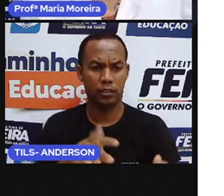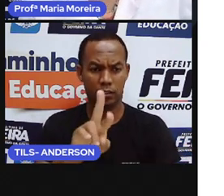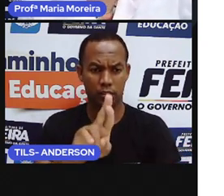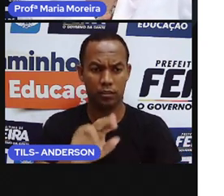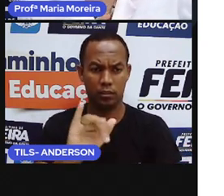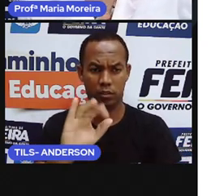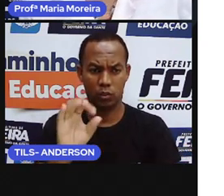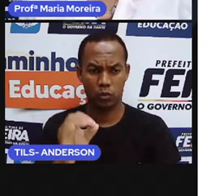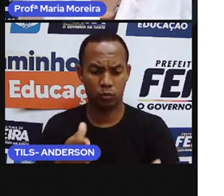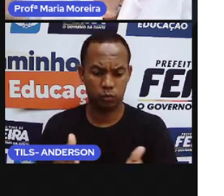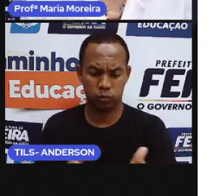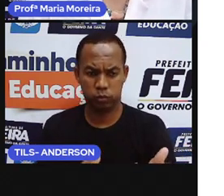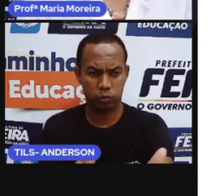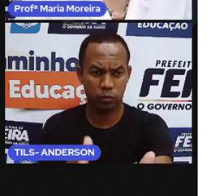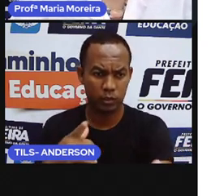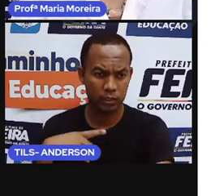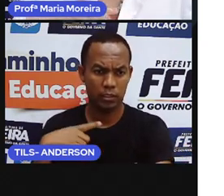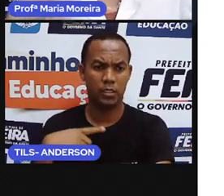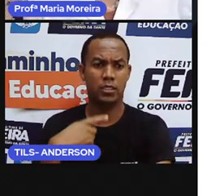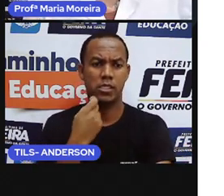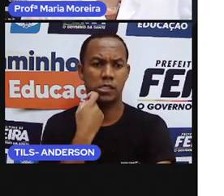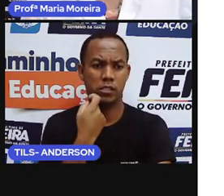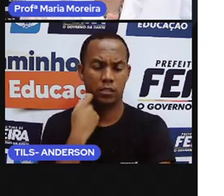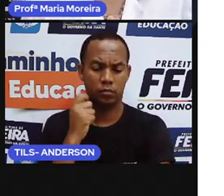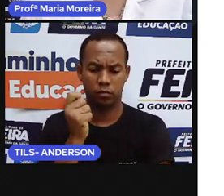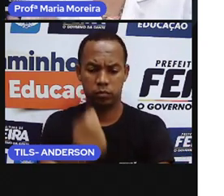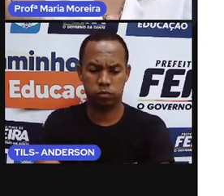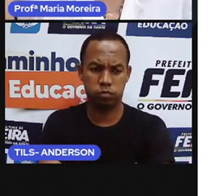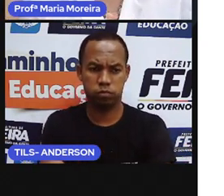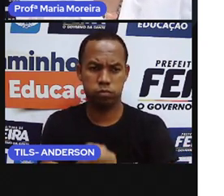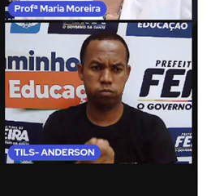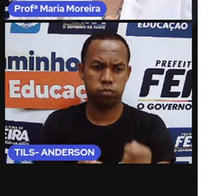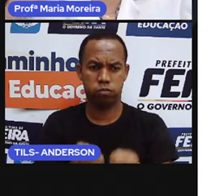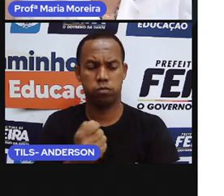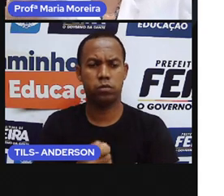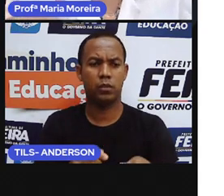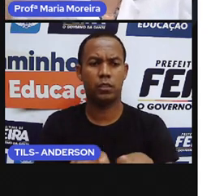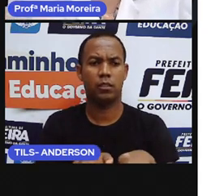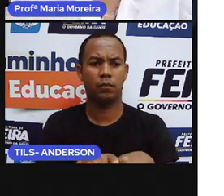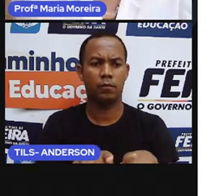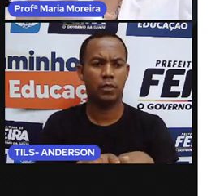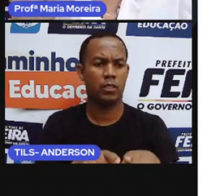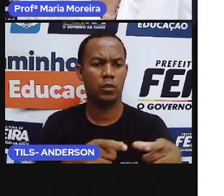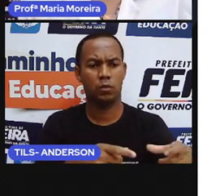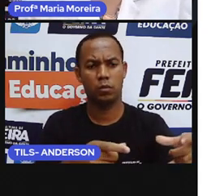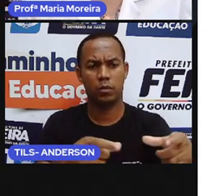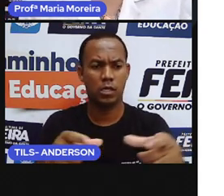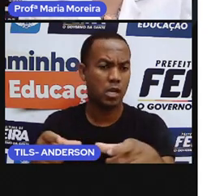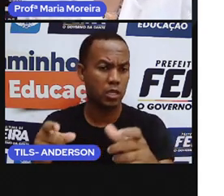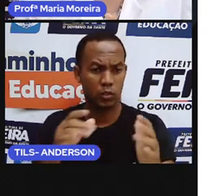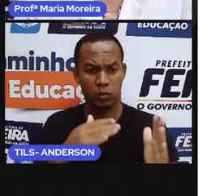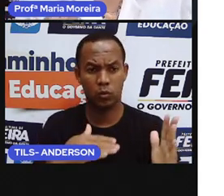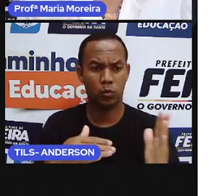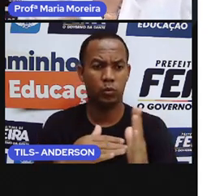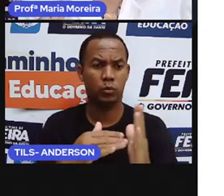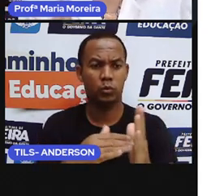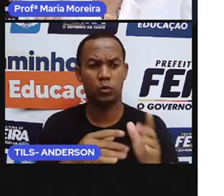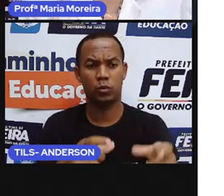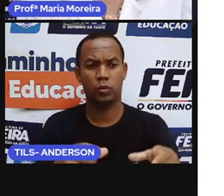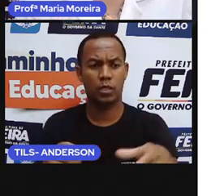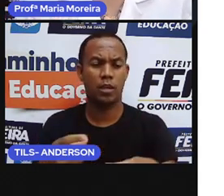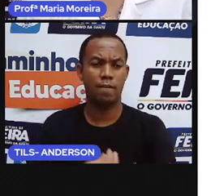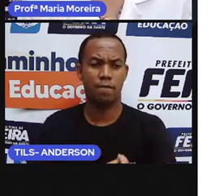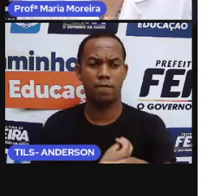Então, o que a falou, fora toda a atividade turística que tem, né, no sul da Bahia, a Ilhéu, toda essa área, eles também